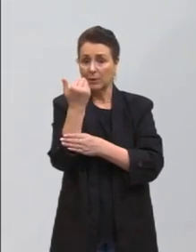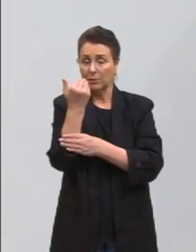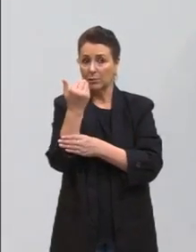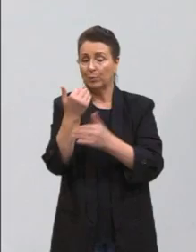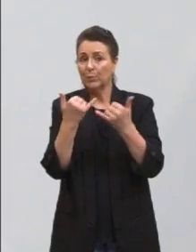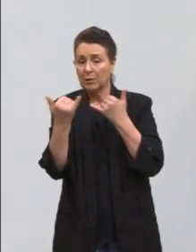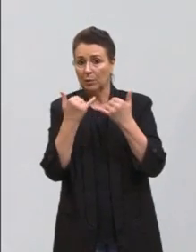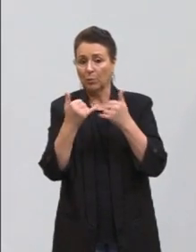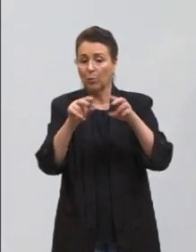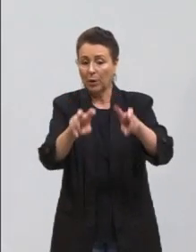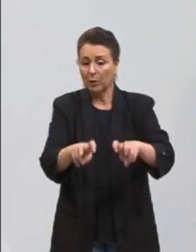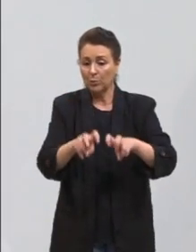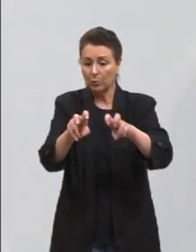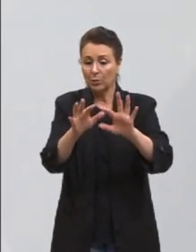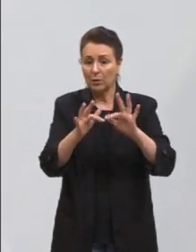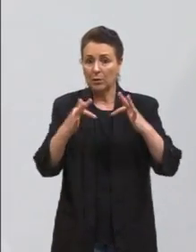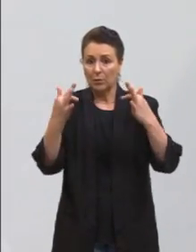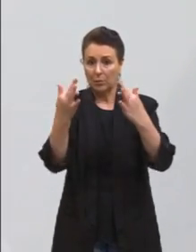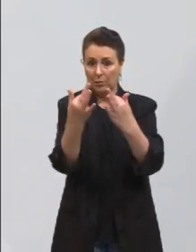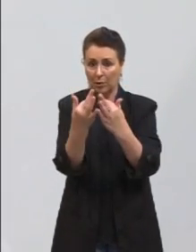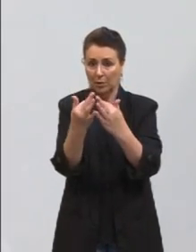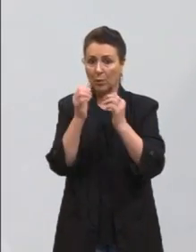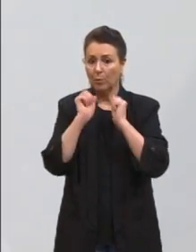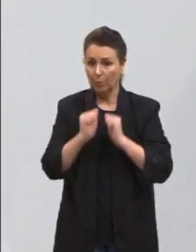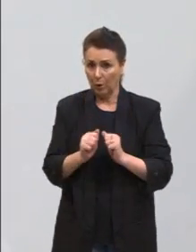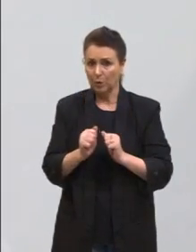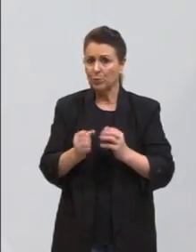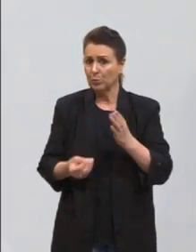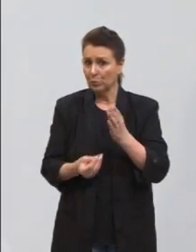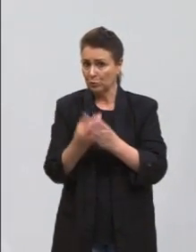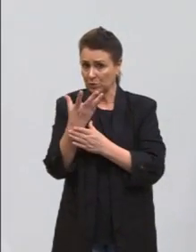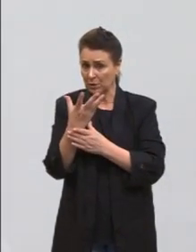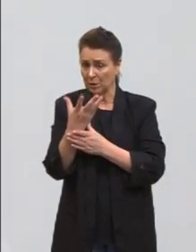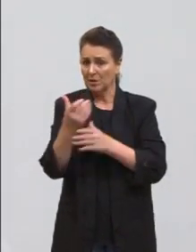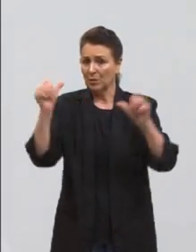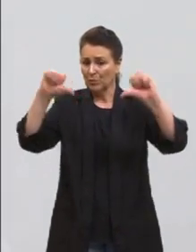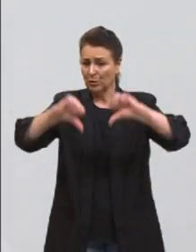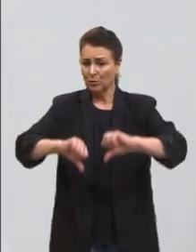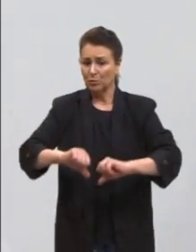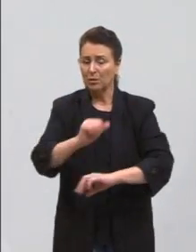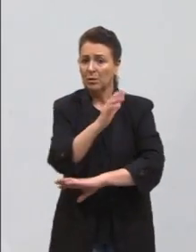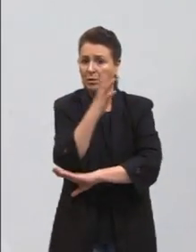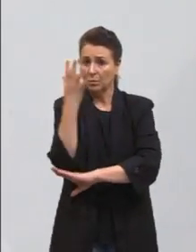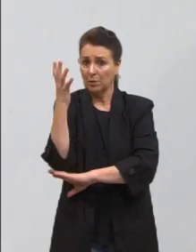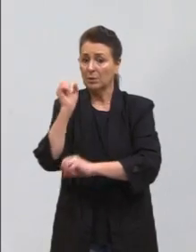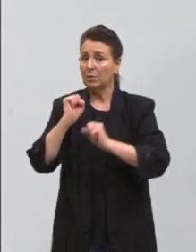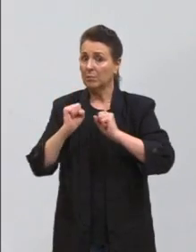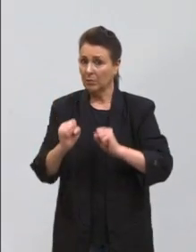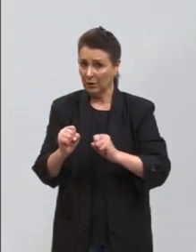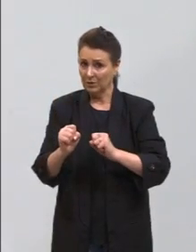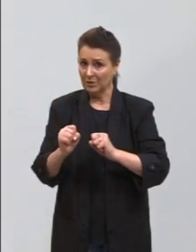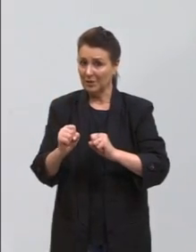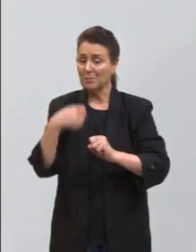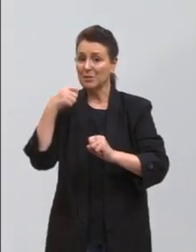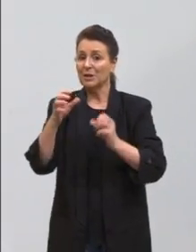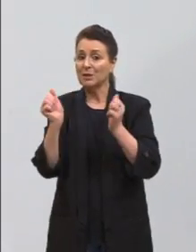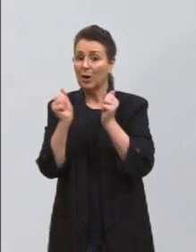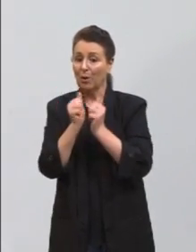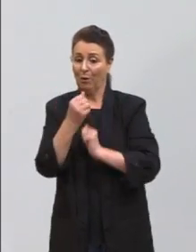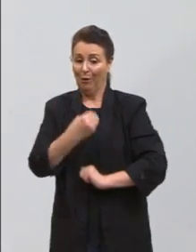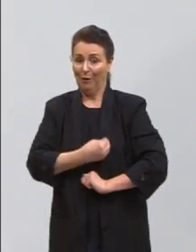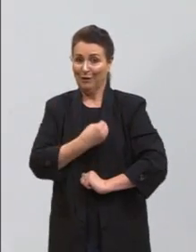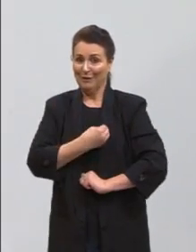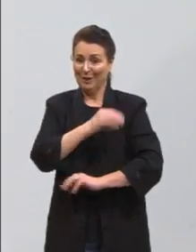Então é possível produzir sem degradar. Essa que é a minha preocupação. Nós podemos produzir, nós precisamos conviver com o meio ambiente.